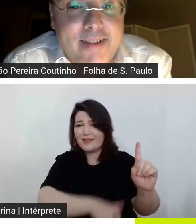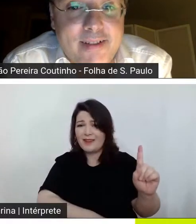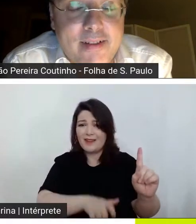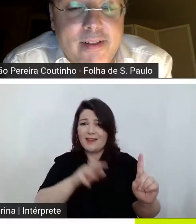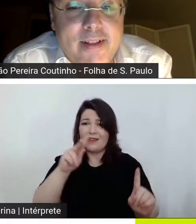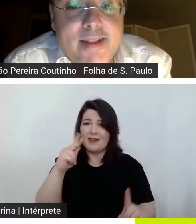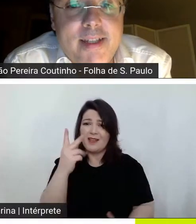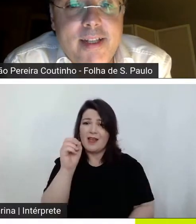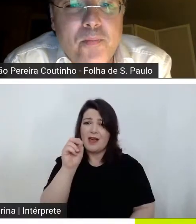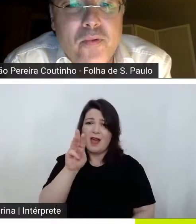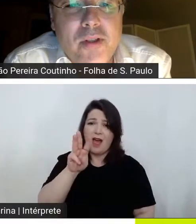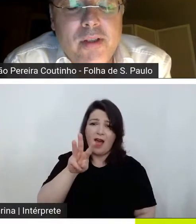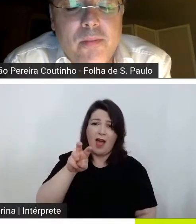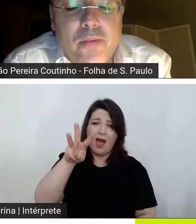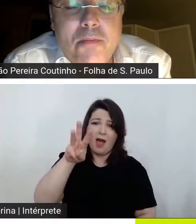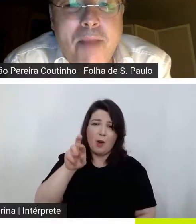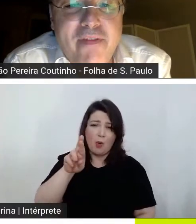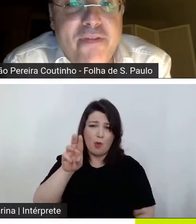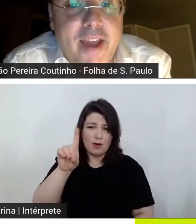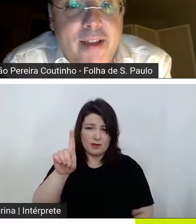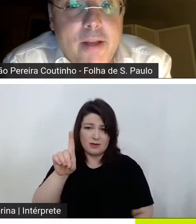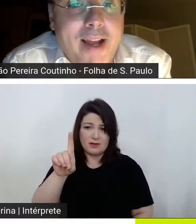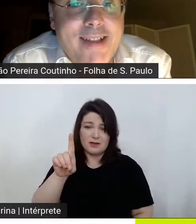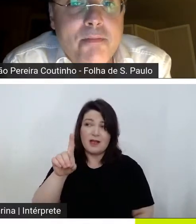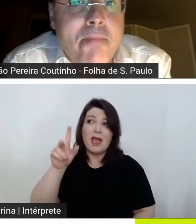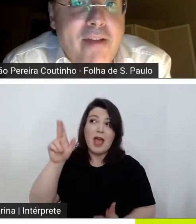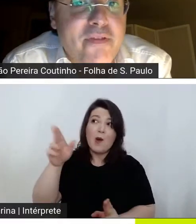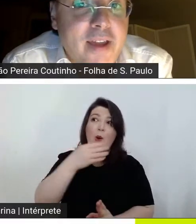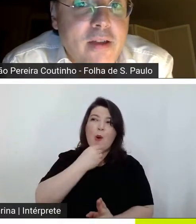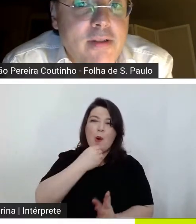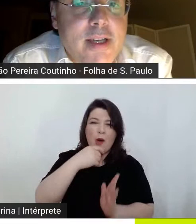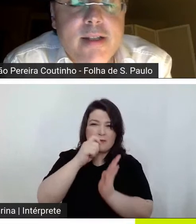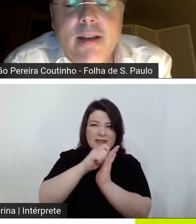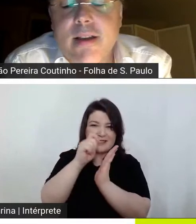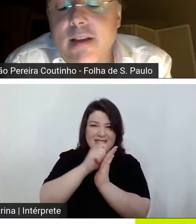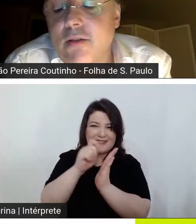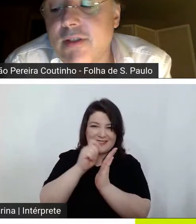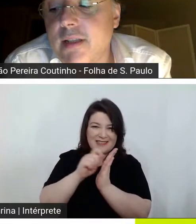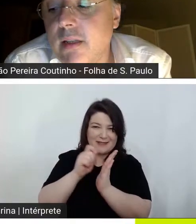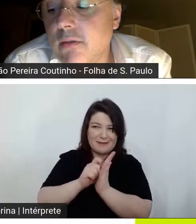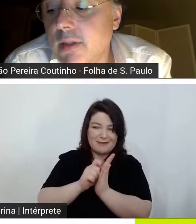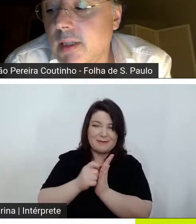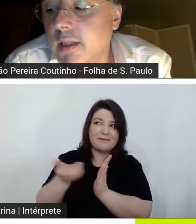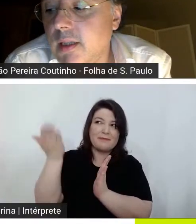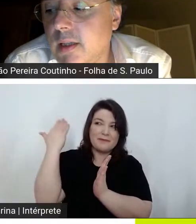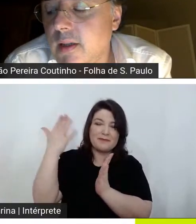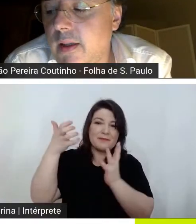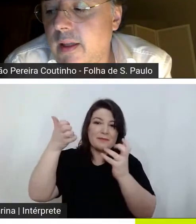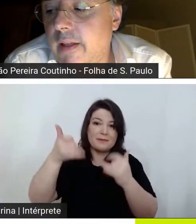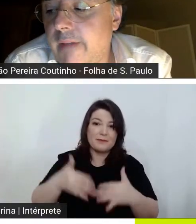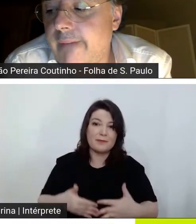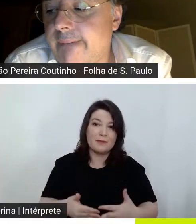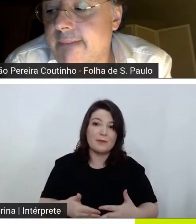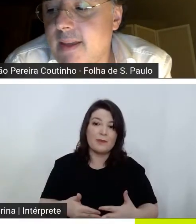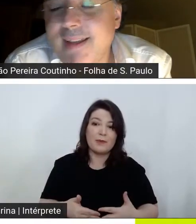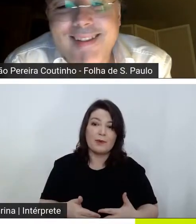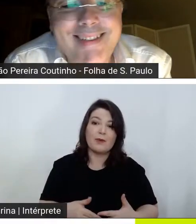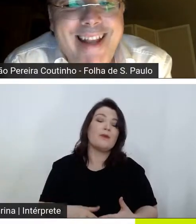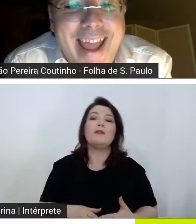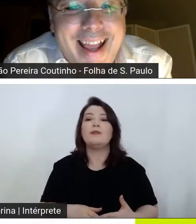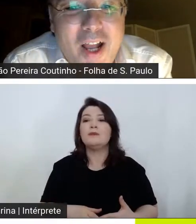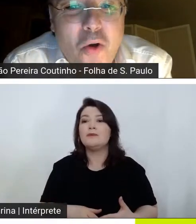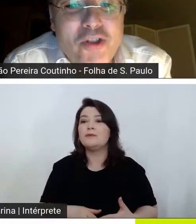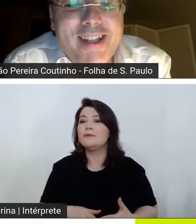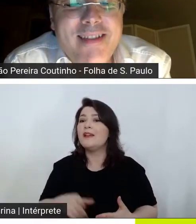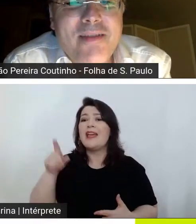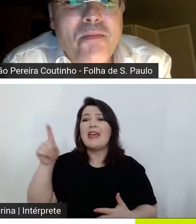Sartre designa por má-fé ele é um caso de má-fé ou seja no sentido de que ele